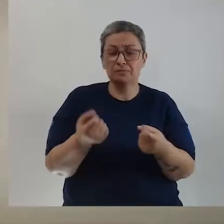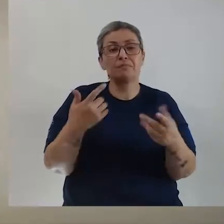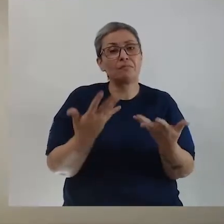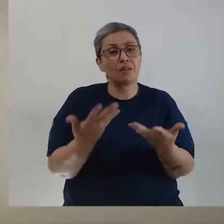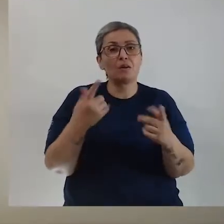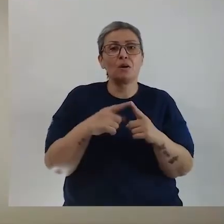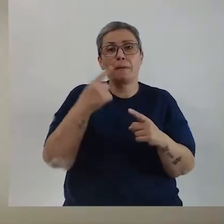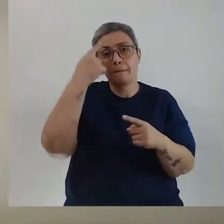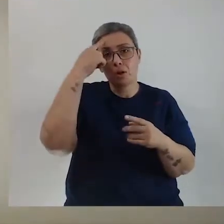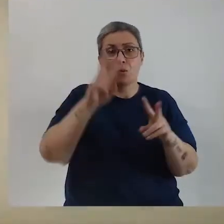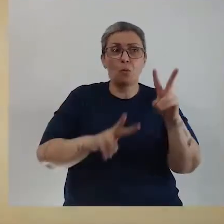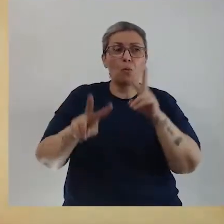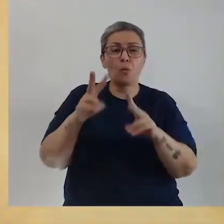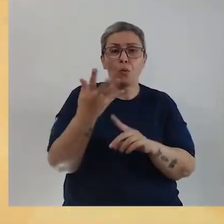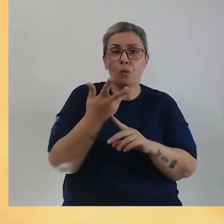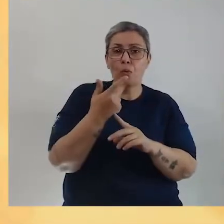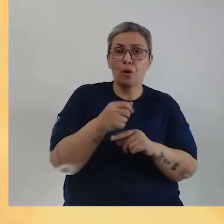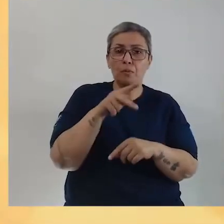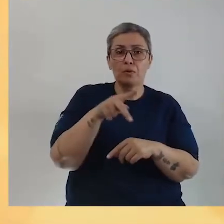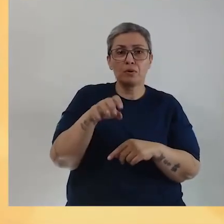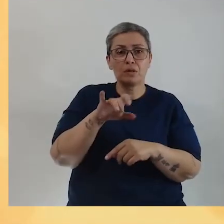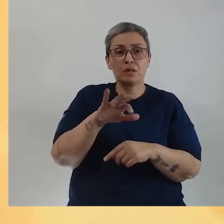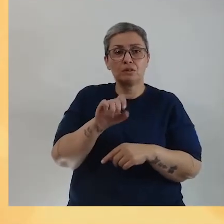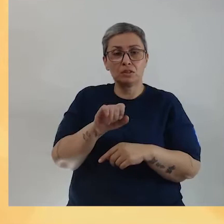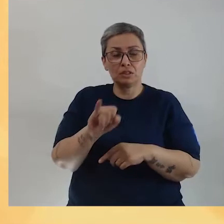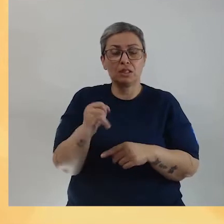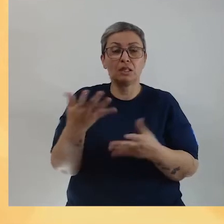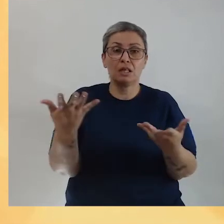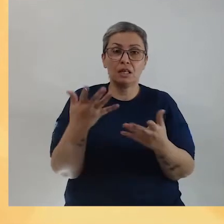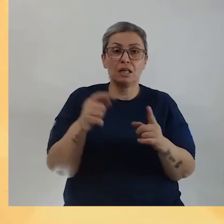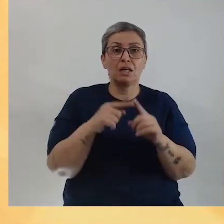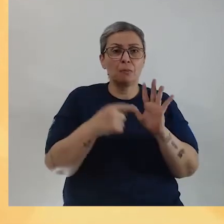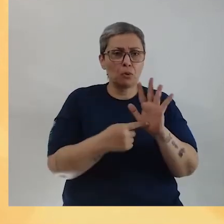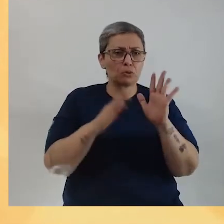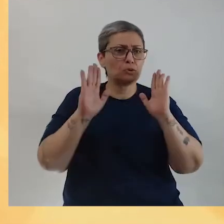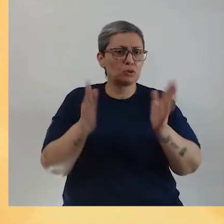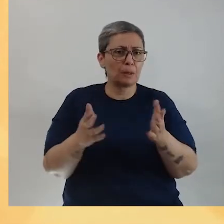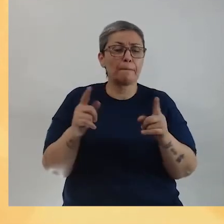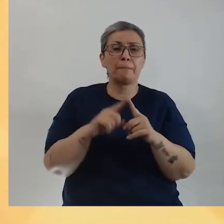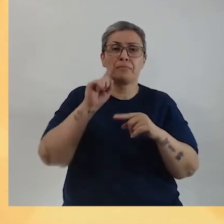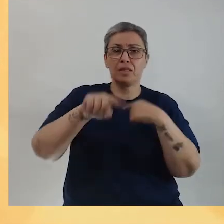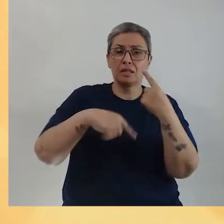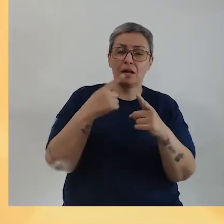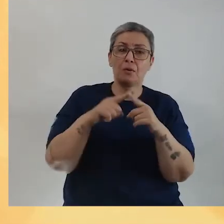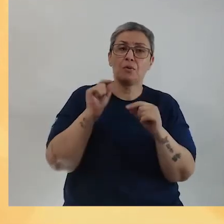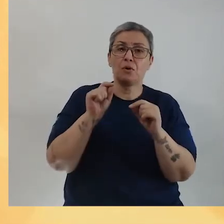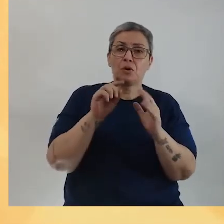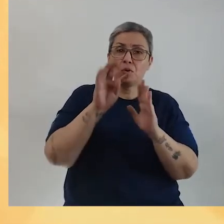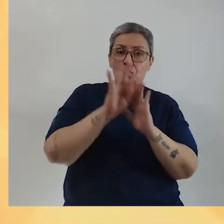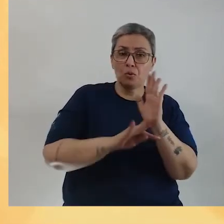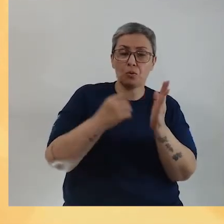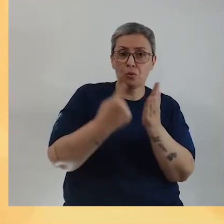Topam? Então, observe as obras de arte do professor Claudinei Monteiro, né? Que a gente mostrou bastante vezes aqui. E, em